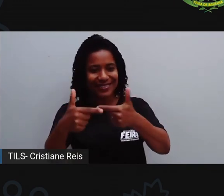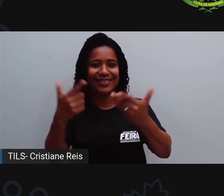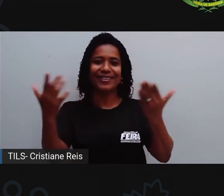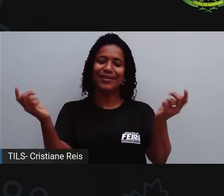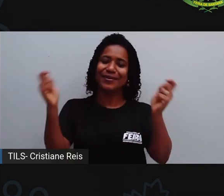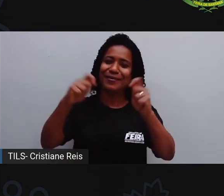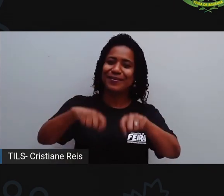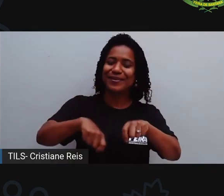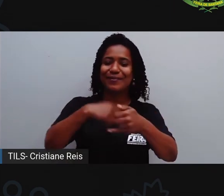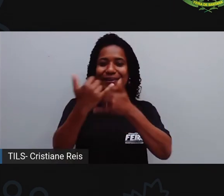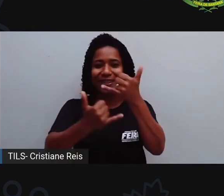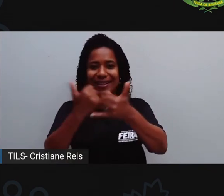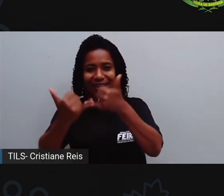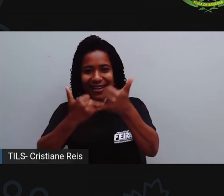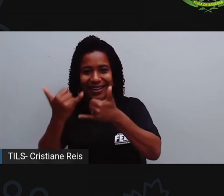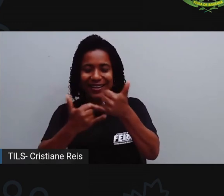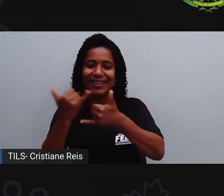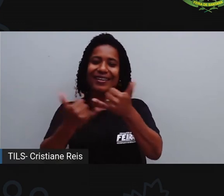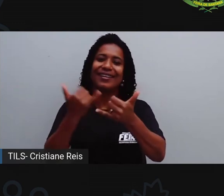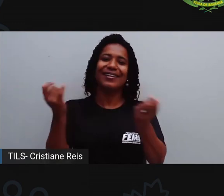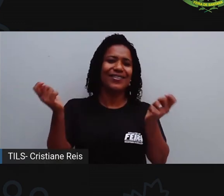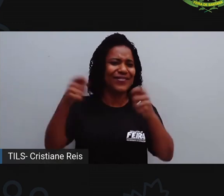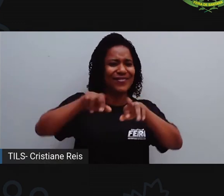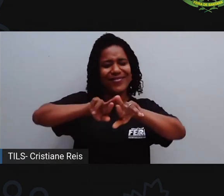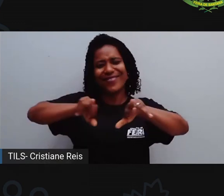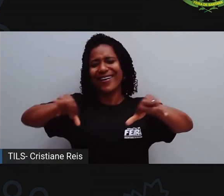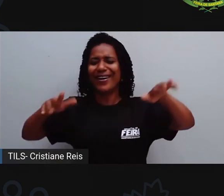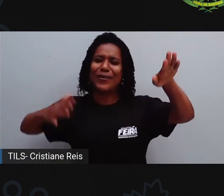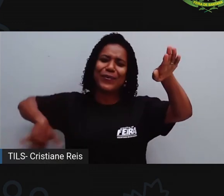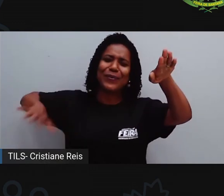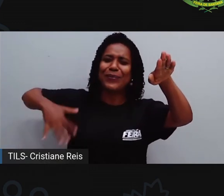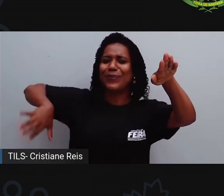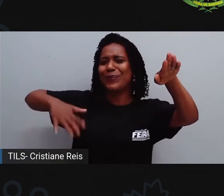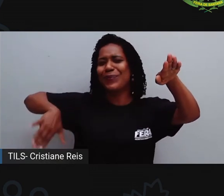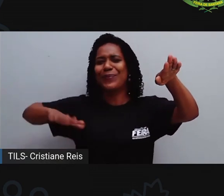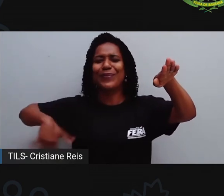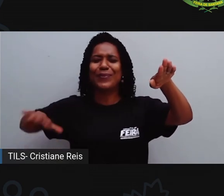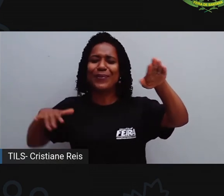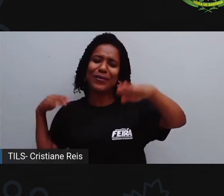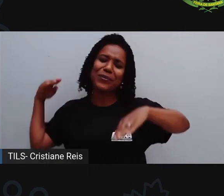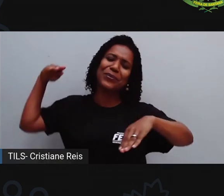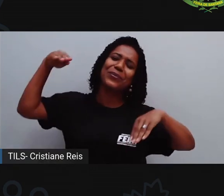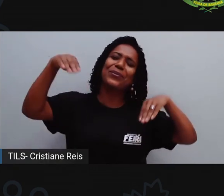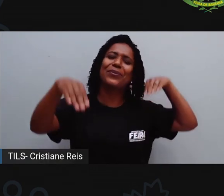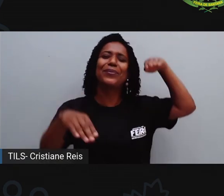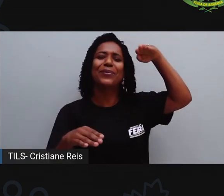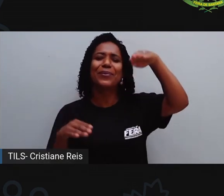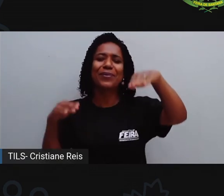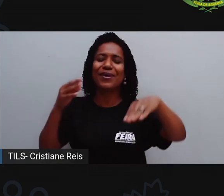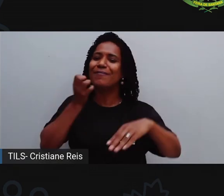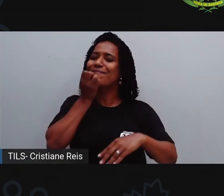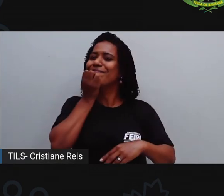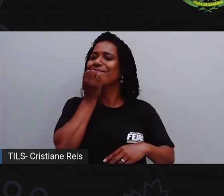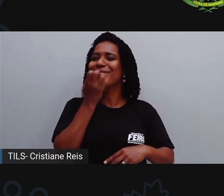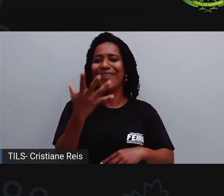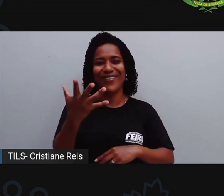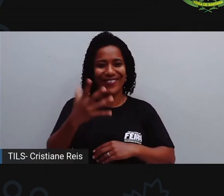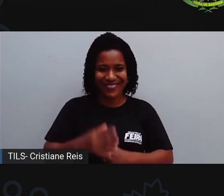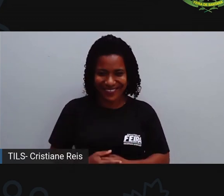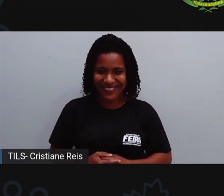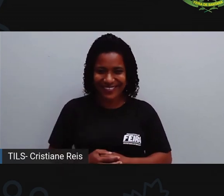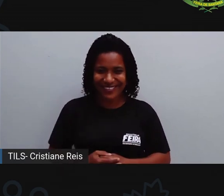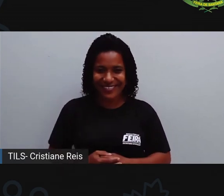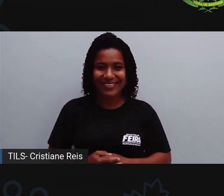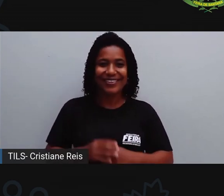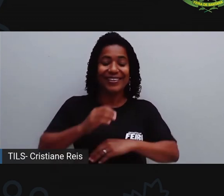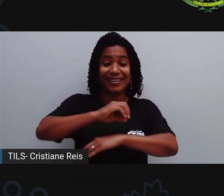brincar, podem curtir um rio, uma piscina, curtir uma praia. Durante o dia é, que é